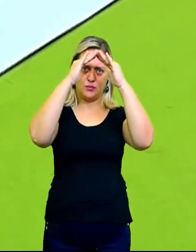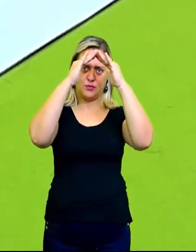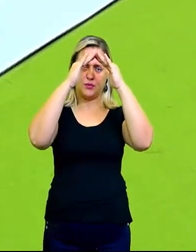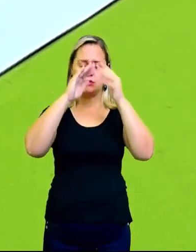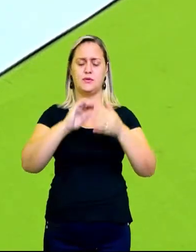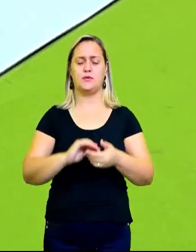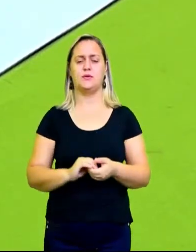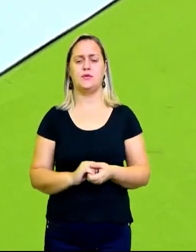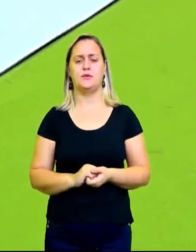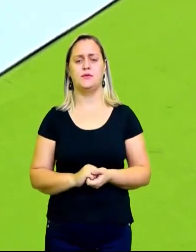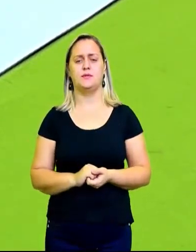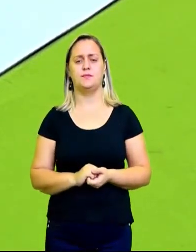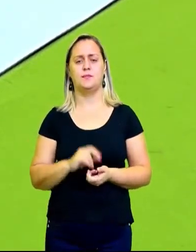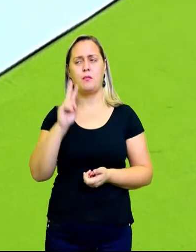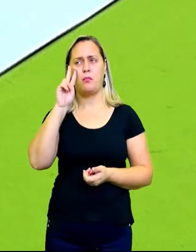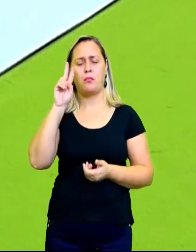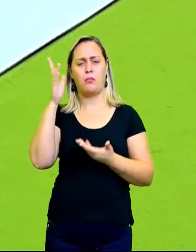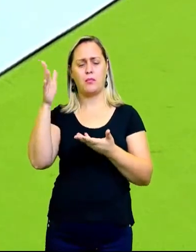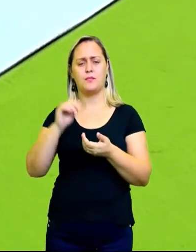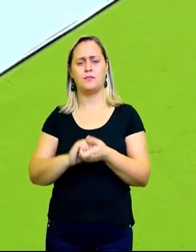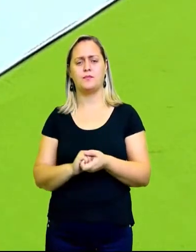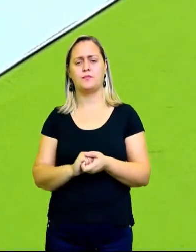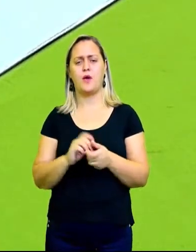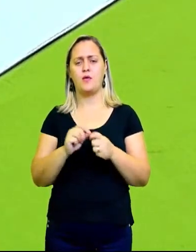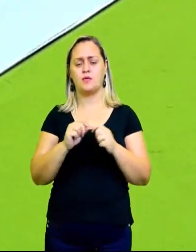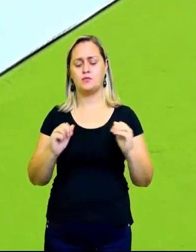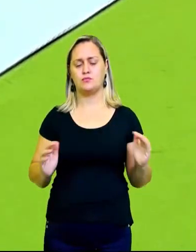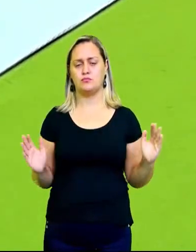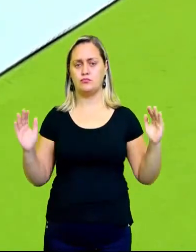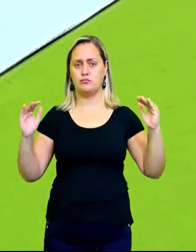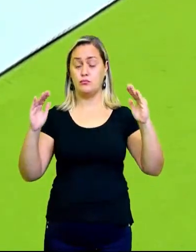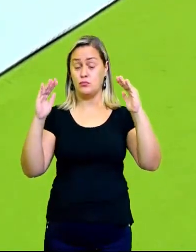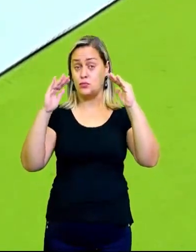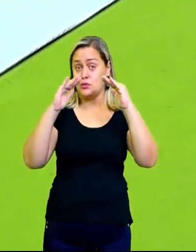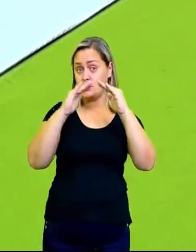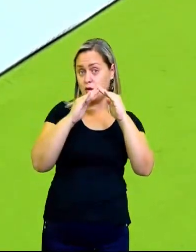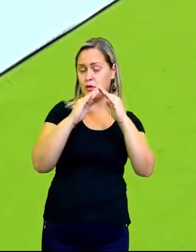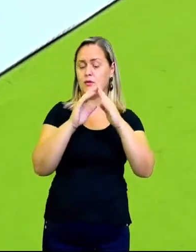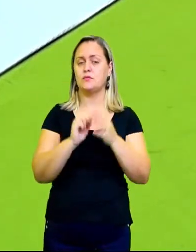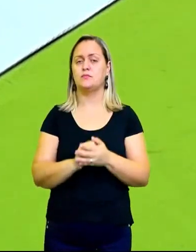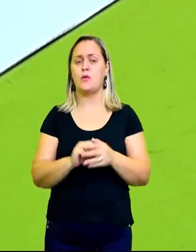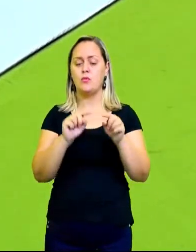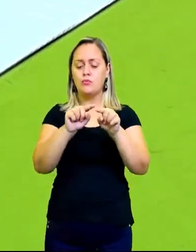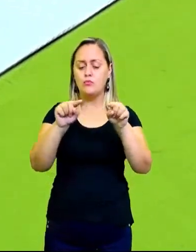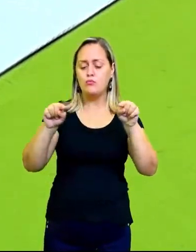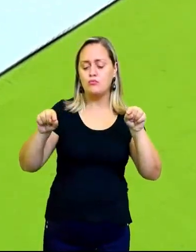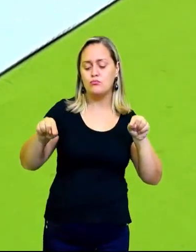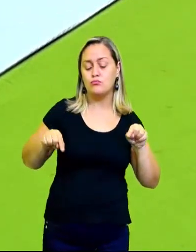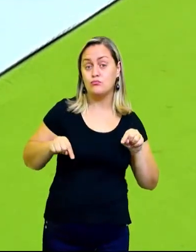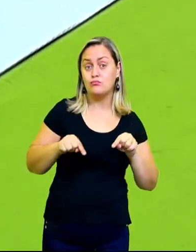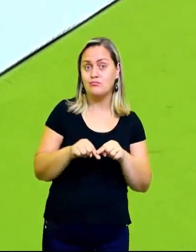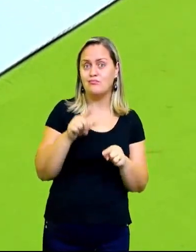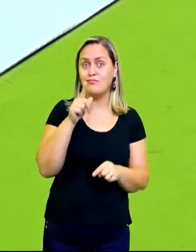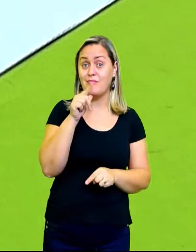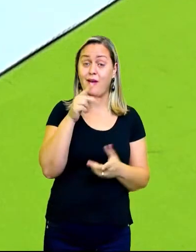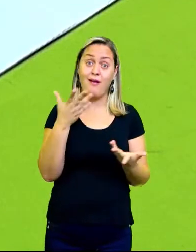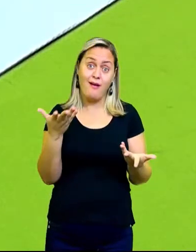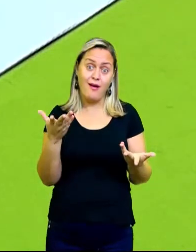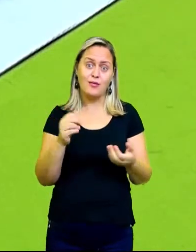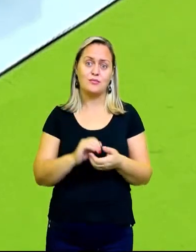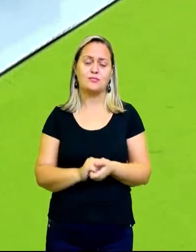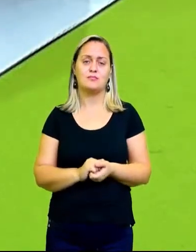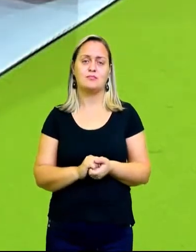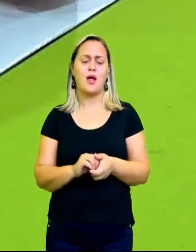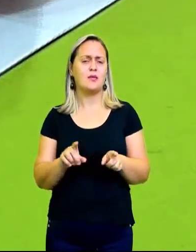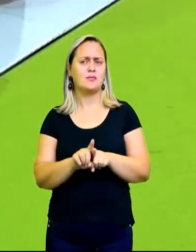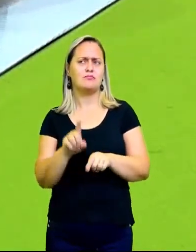Aqui, aqui eu vou fazer um lago. Exemplo. Ah, vou fazer aqui uma floresta, umas árvores,